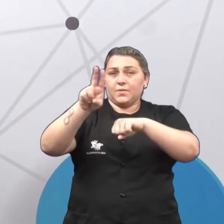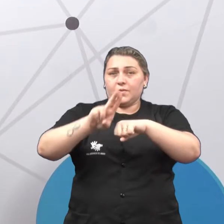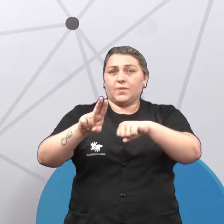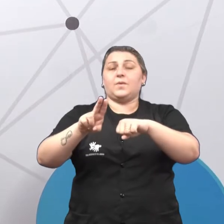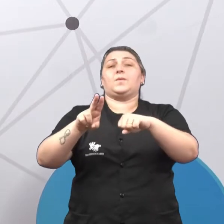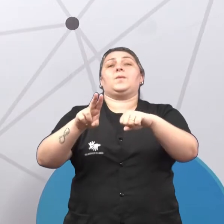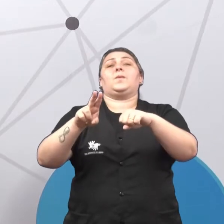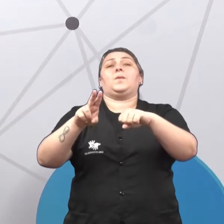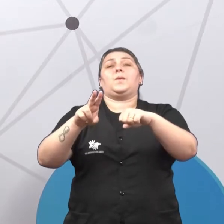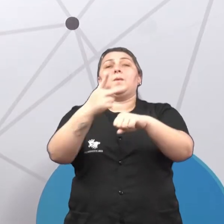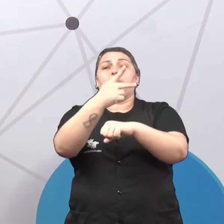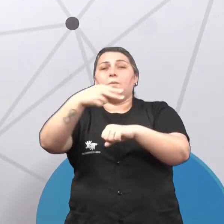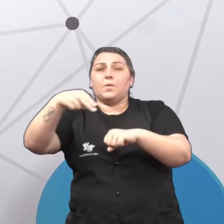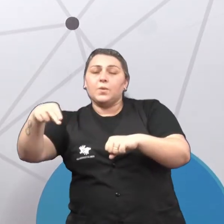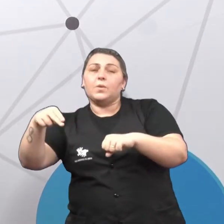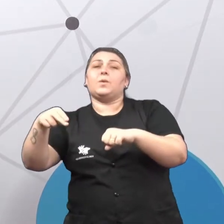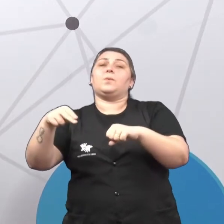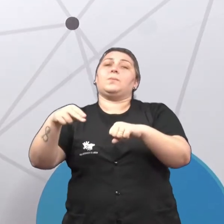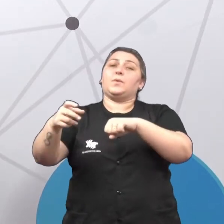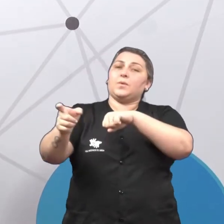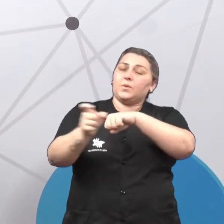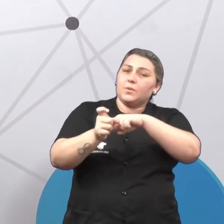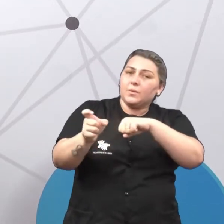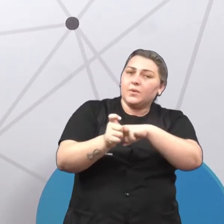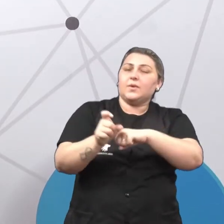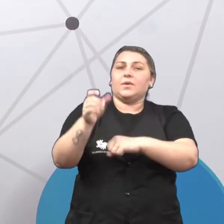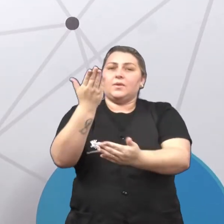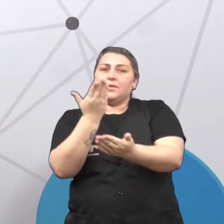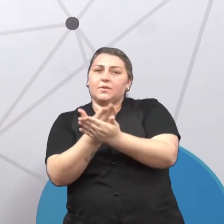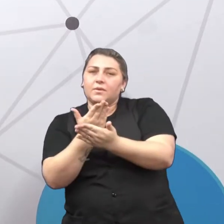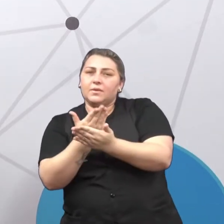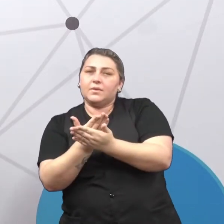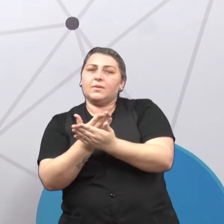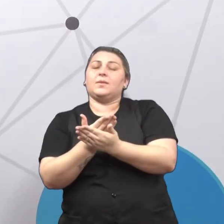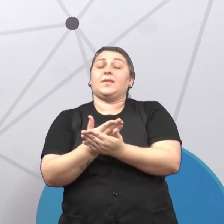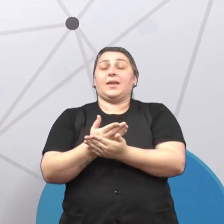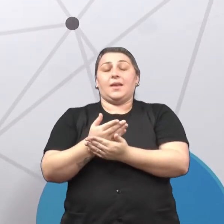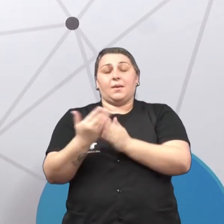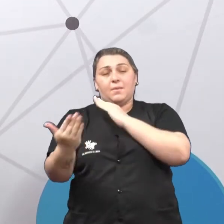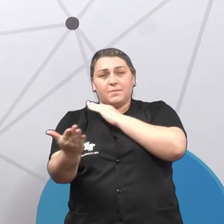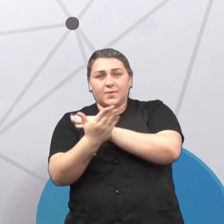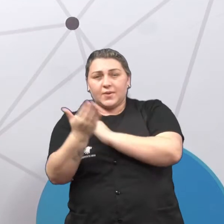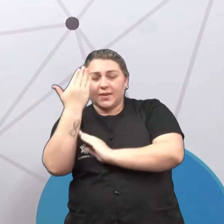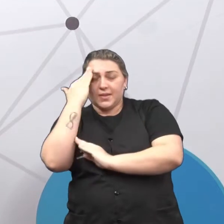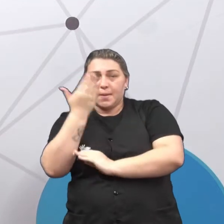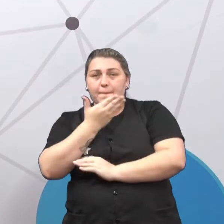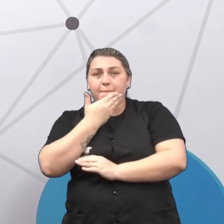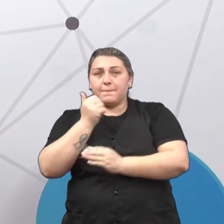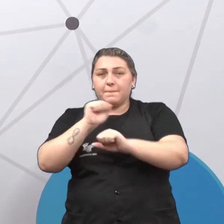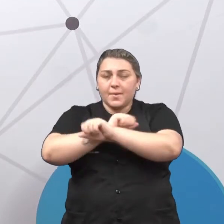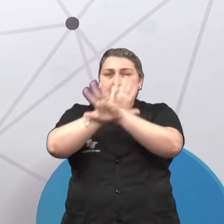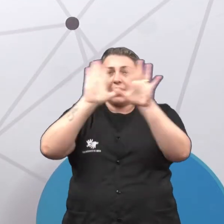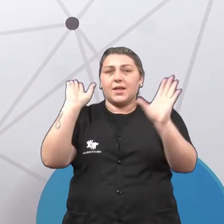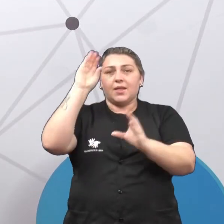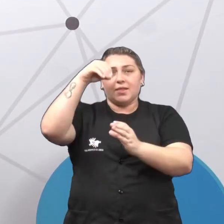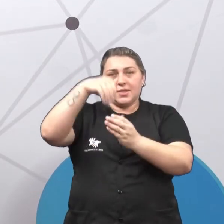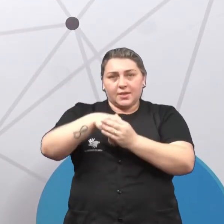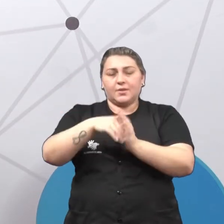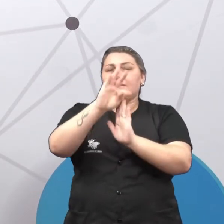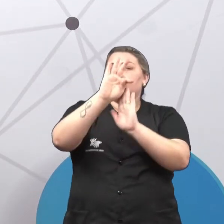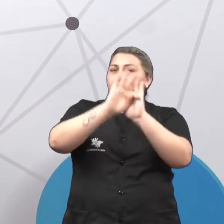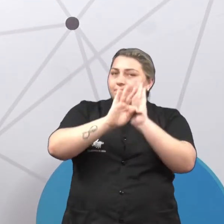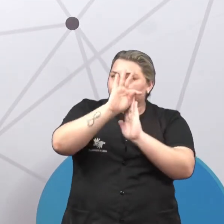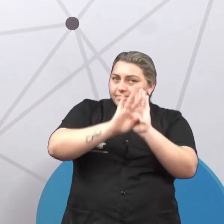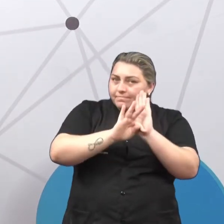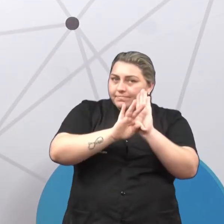uso de pronomes, uso de substantivos que estão sendo estudados aí por mim e que vai me ajudar a compreender melhor dentro, inserido aí dentro do